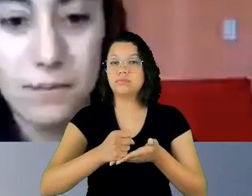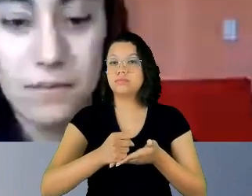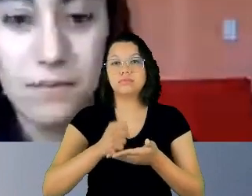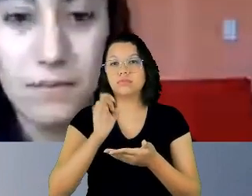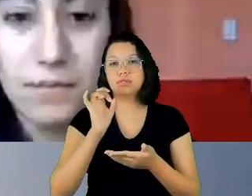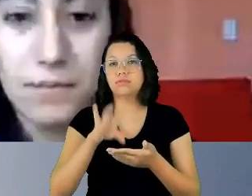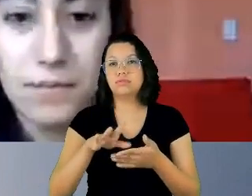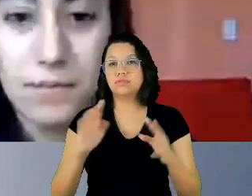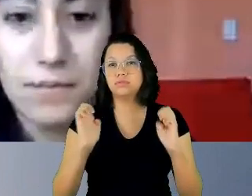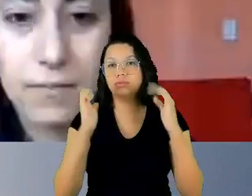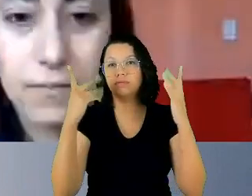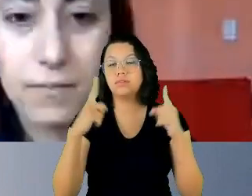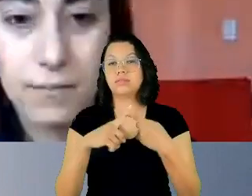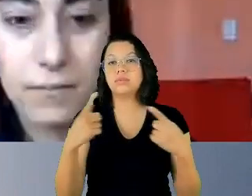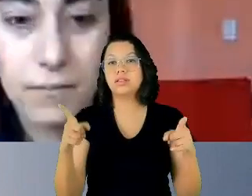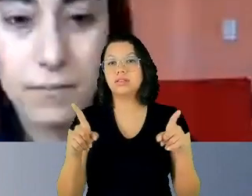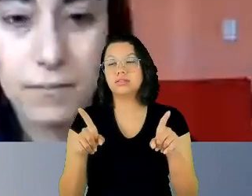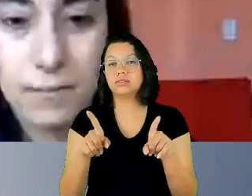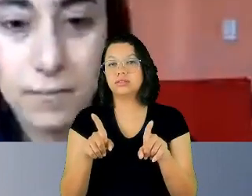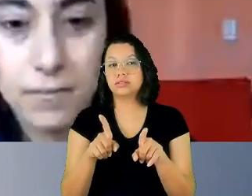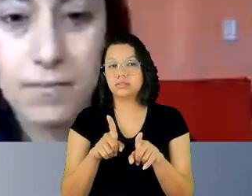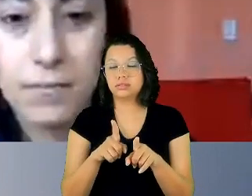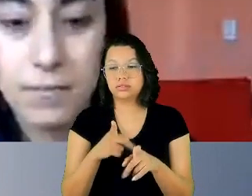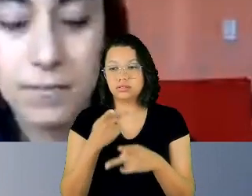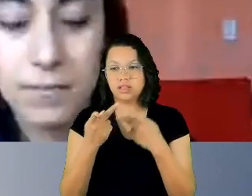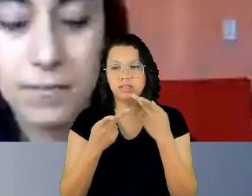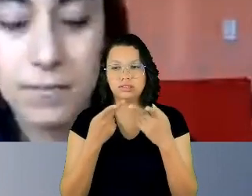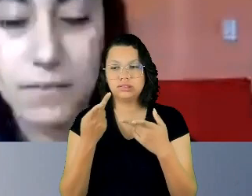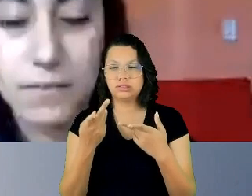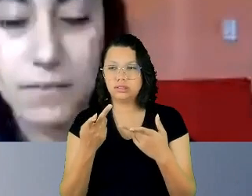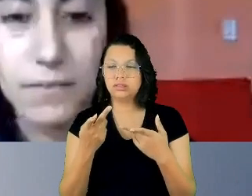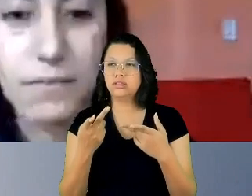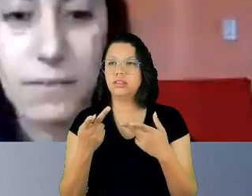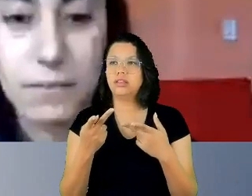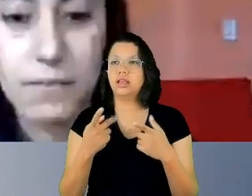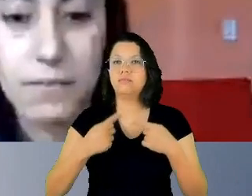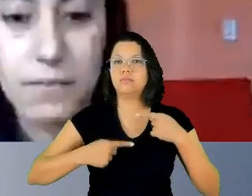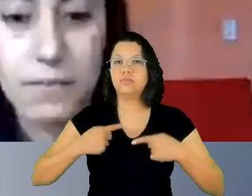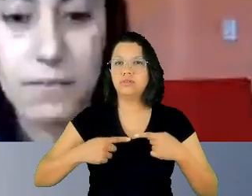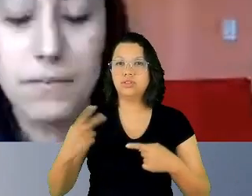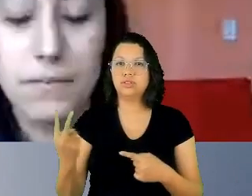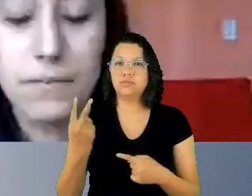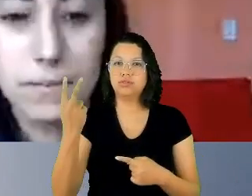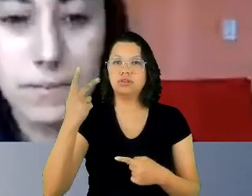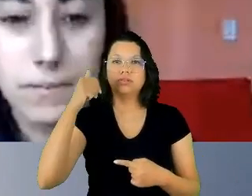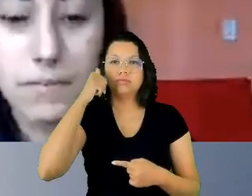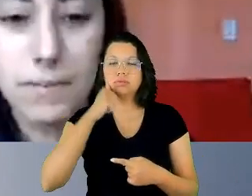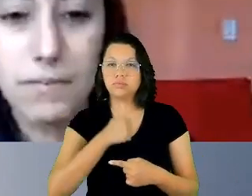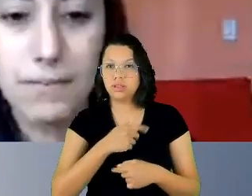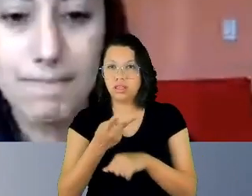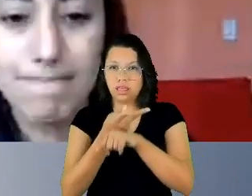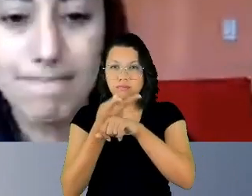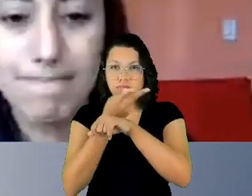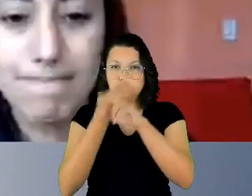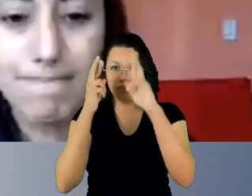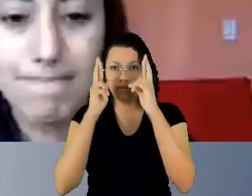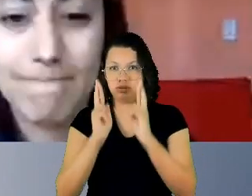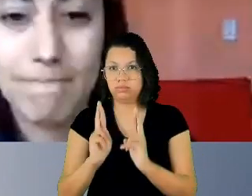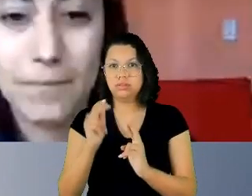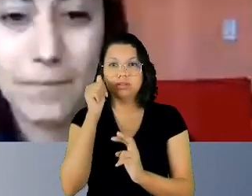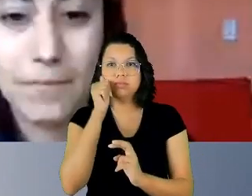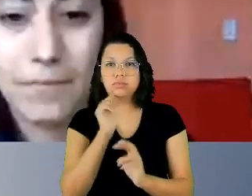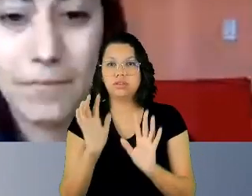assim, da política de valorização da mulher e da busca do respeito à mulher e a todas as pessoas, como eu já